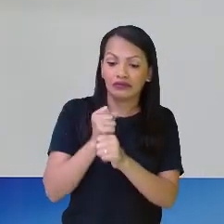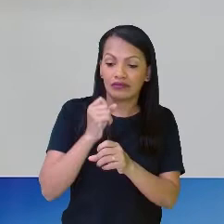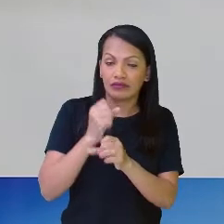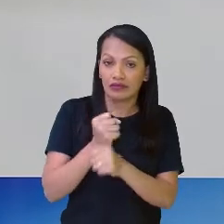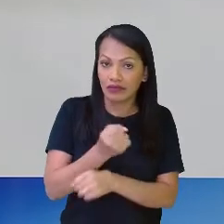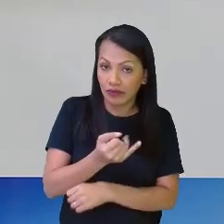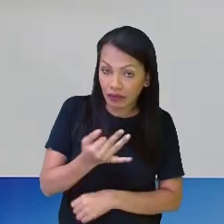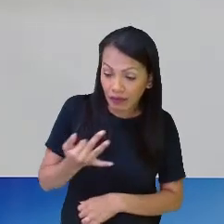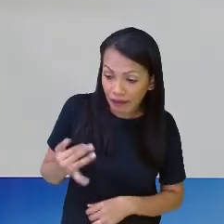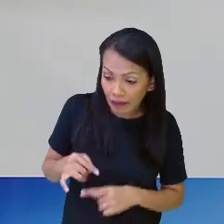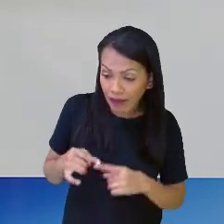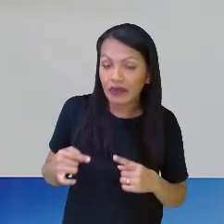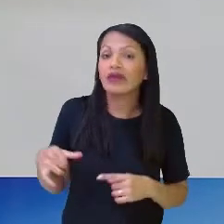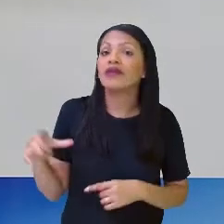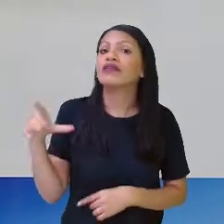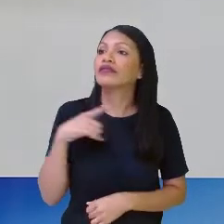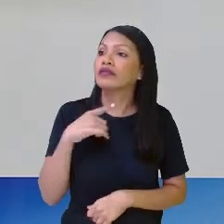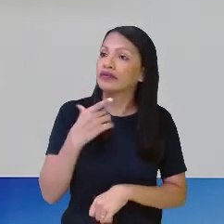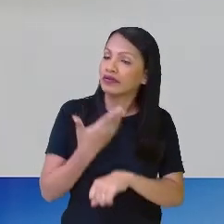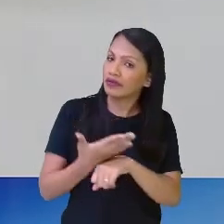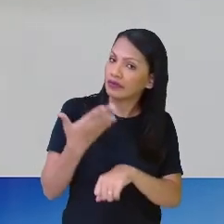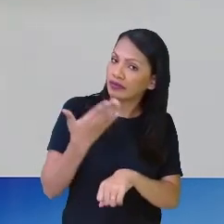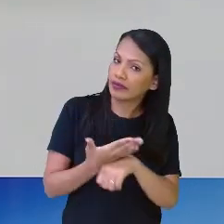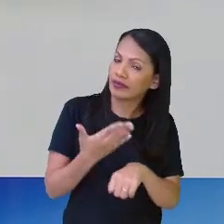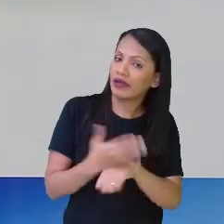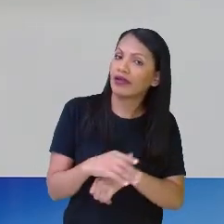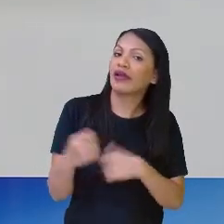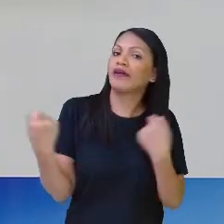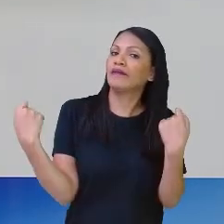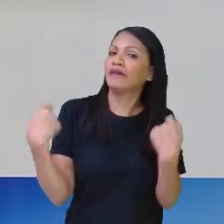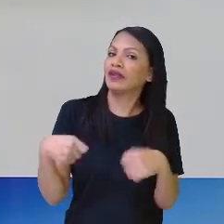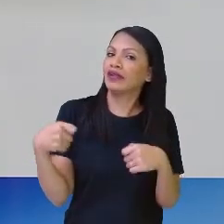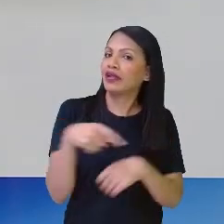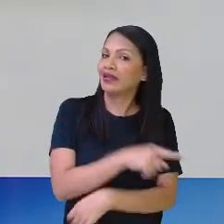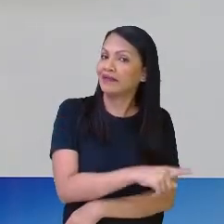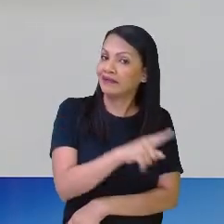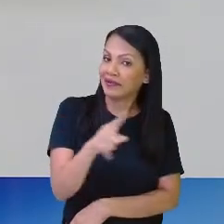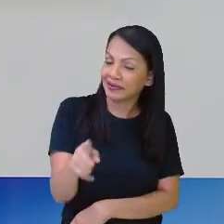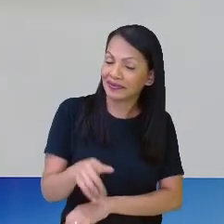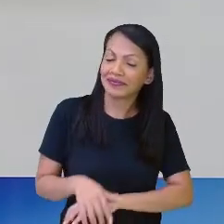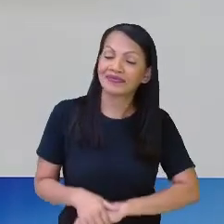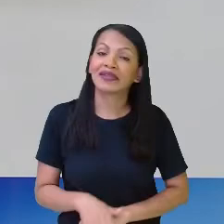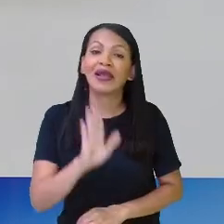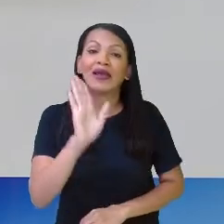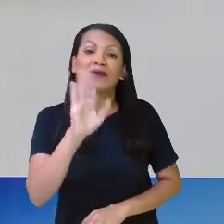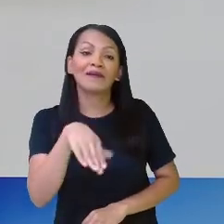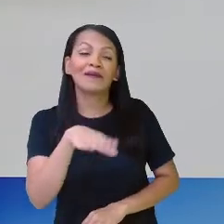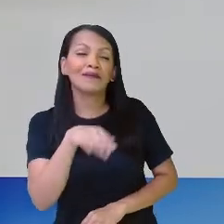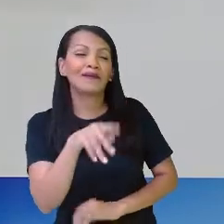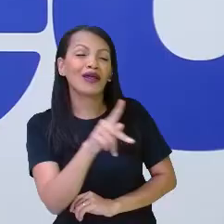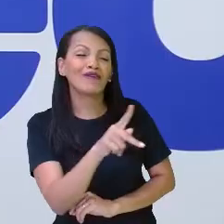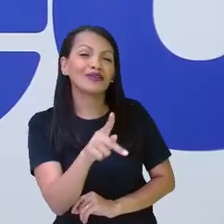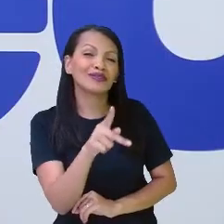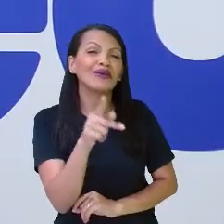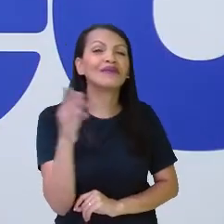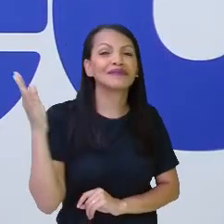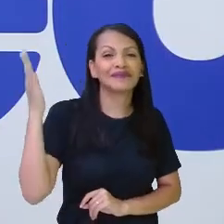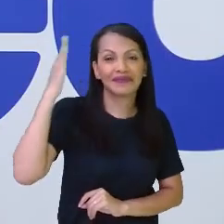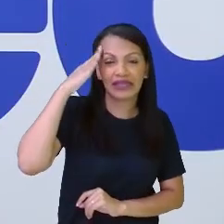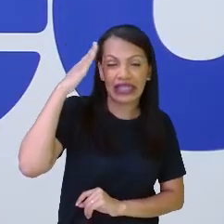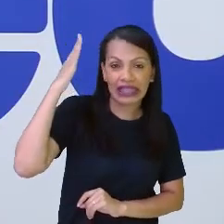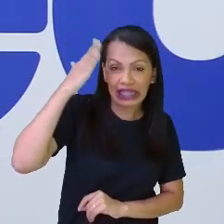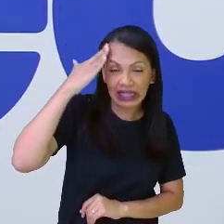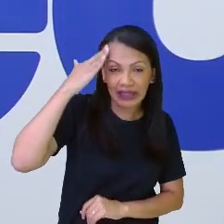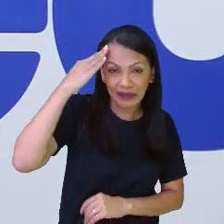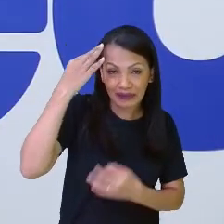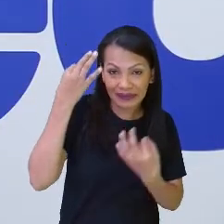Mas a gente tem mais treino e eu vou precisar aqui de vocês ainda. Vamos praticar mais? Olha, professora Márcia, e eles compreenderam direitinho,